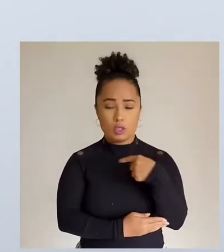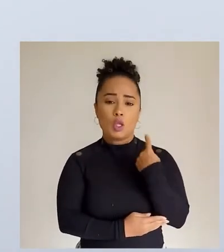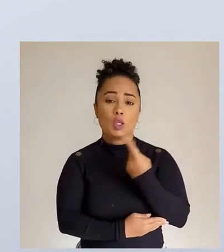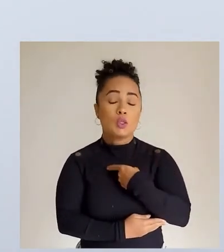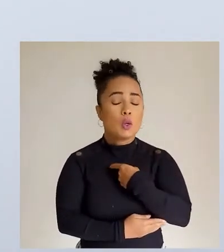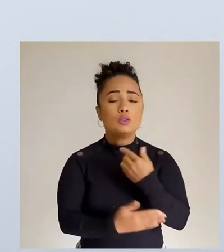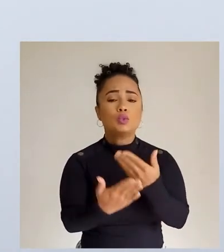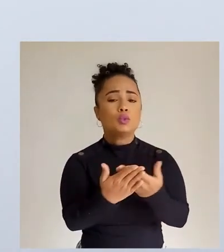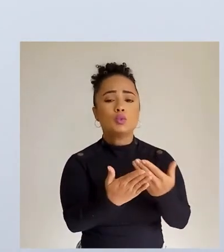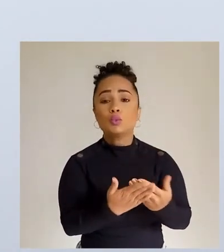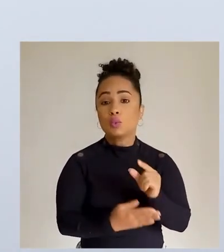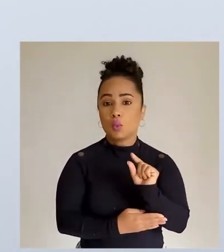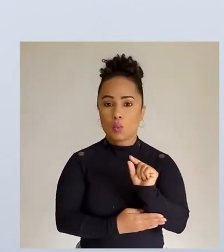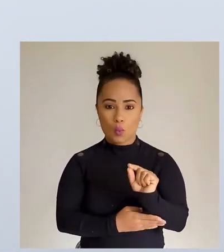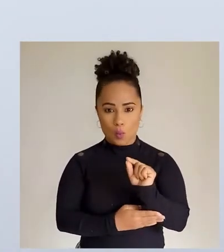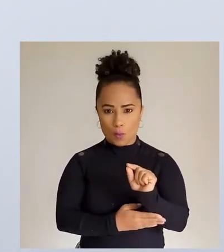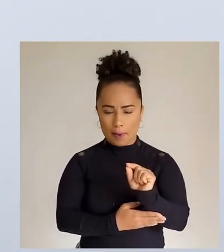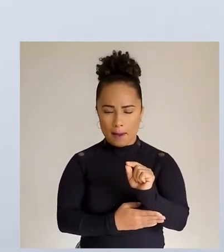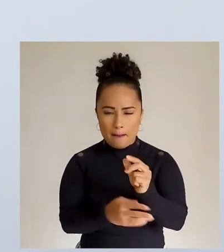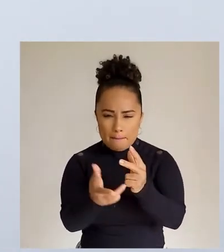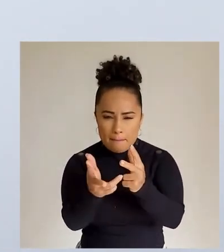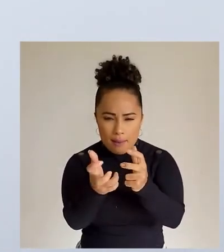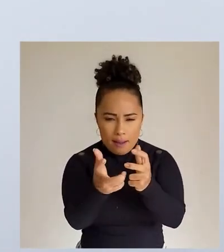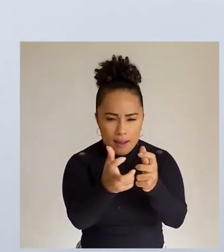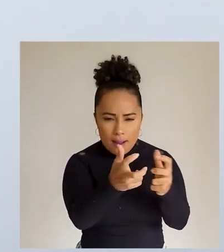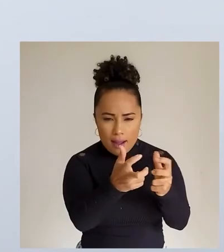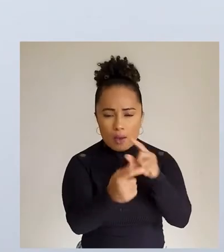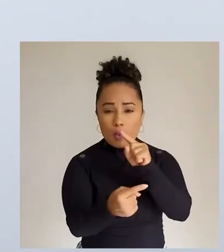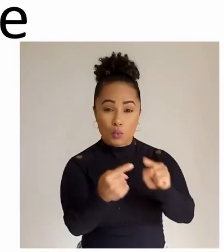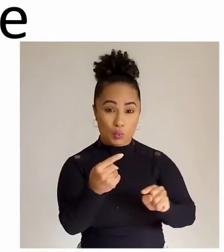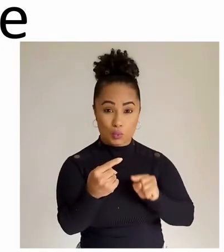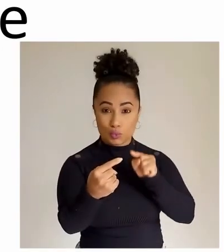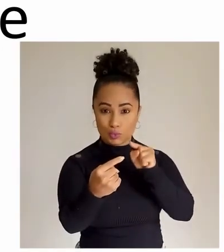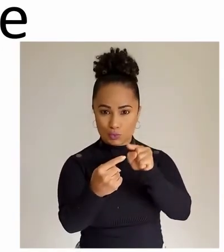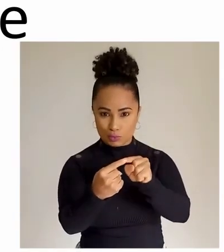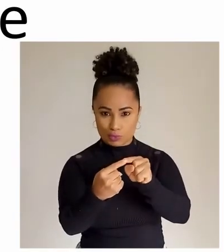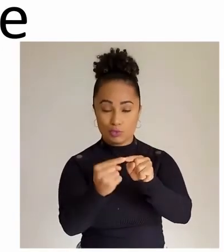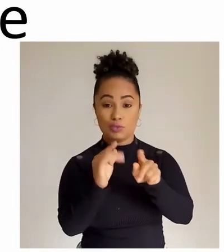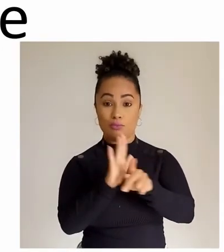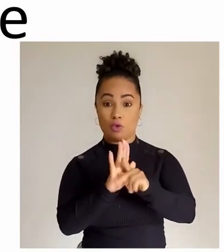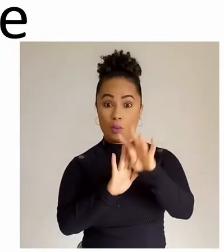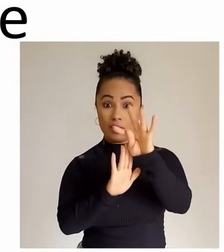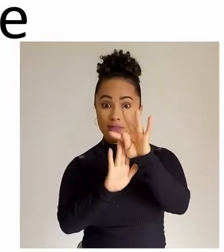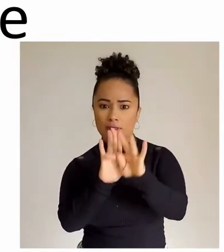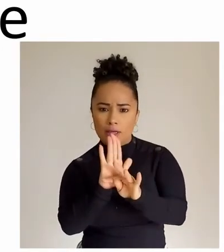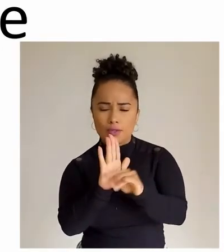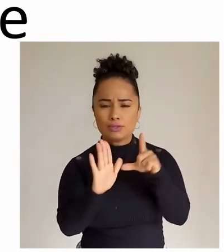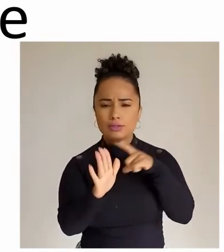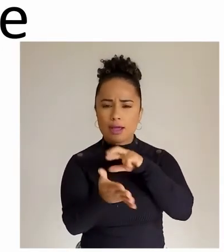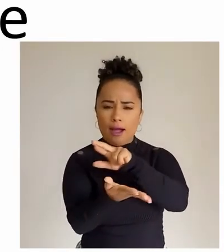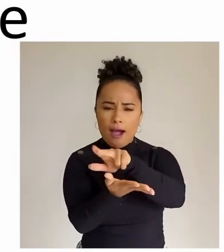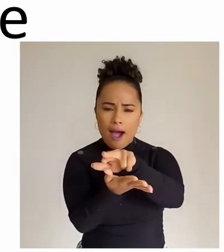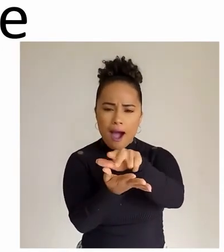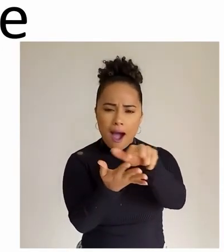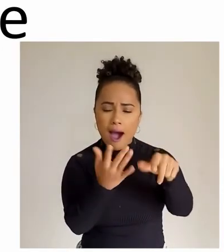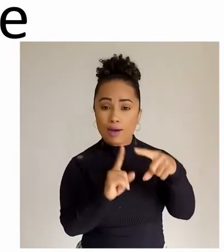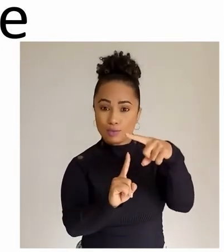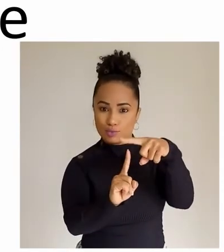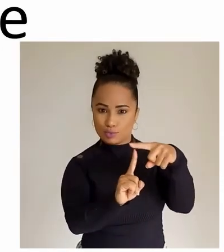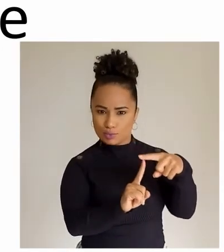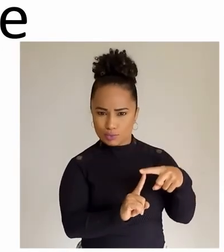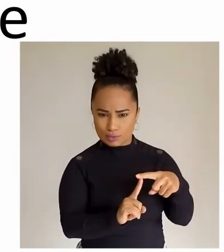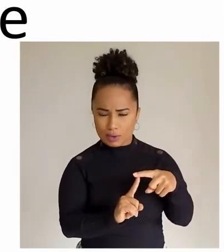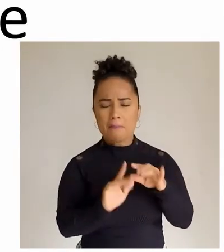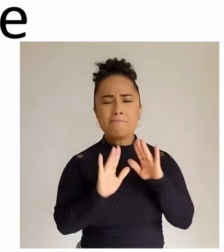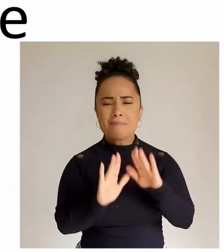textos de diferentes gêneros. Descritor 12. Identificar a finalidade de textos de